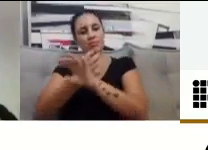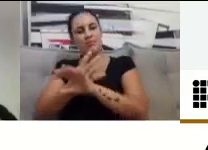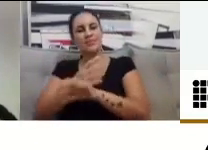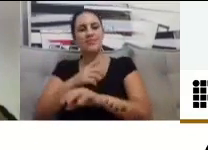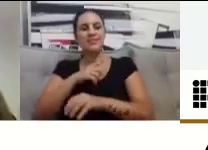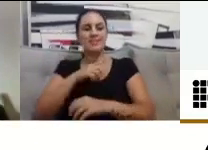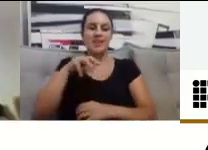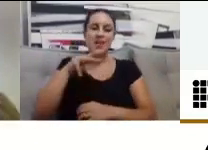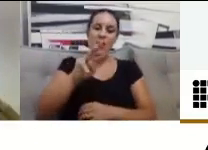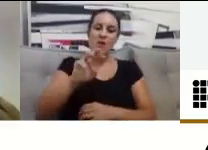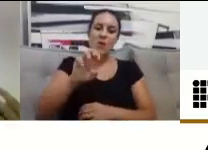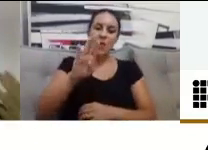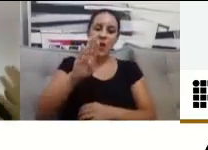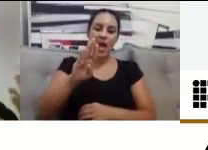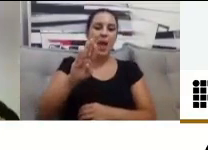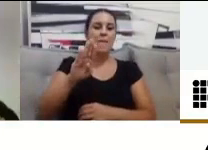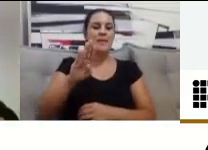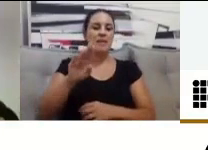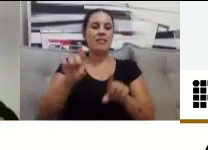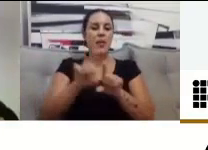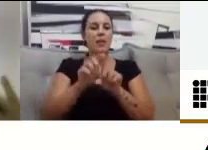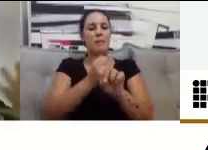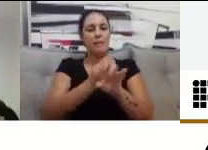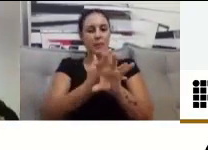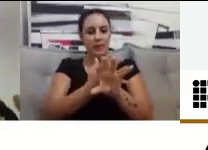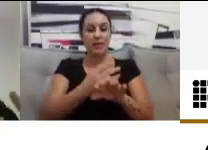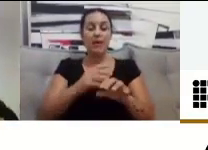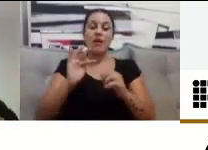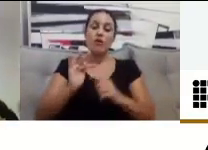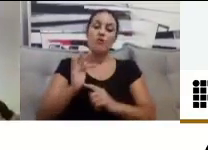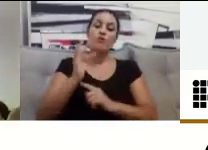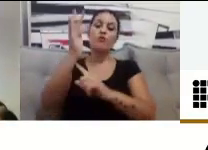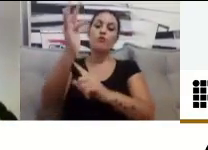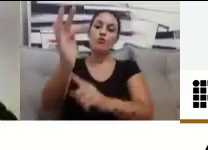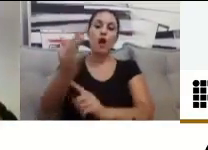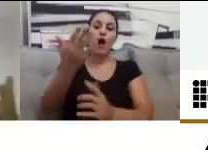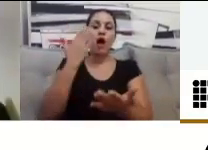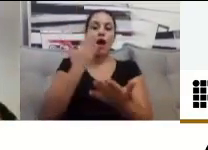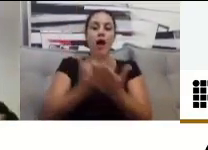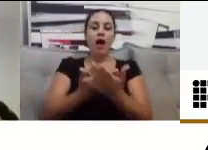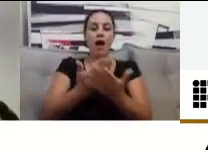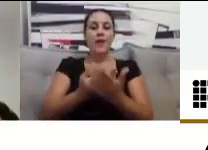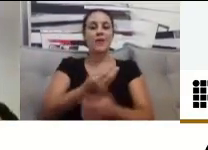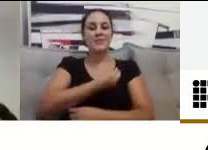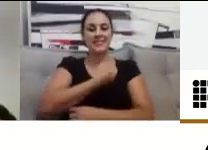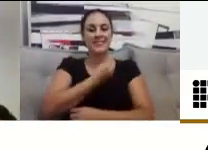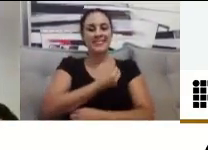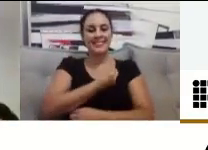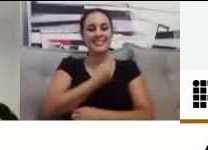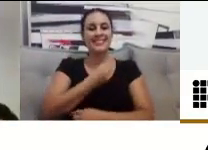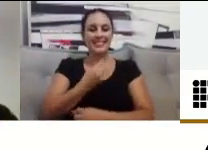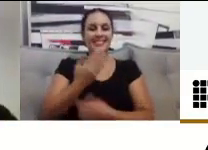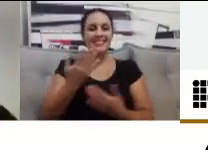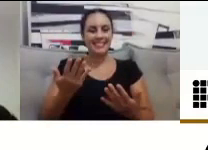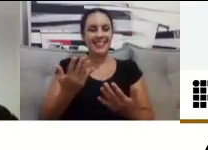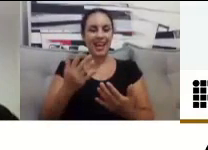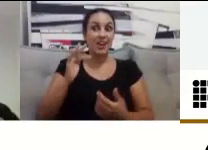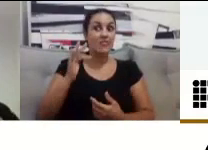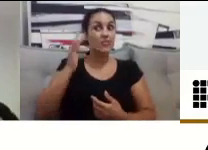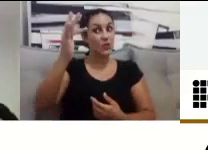nas aulas presenciais, se Deus quiser, um tempo, quando for seguro, para todo mundo,